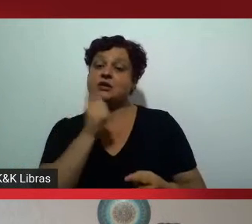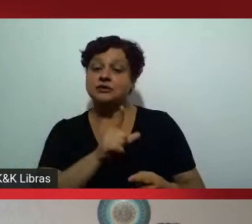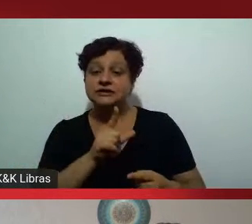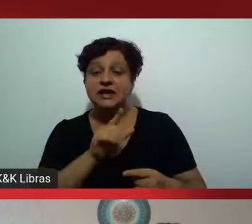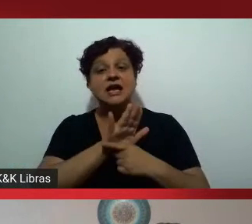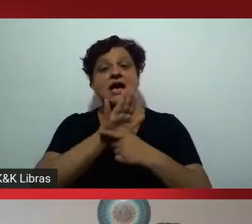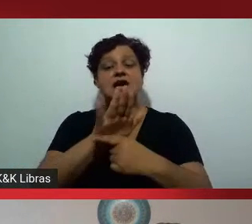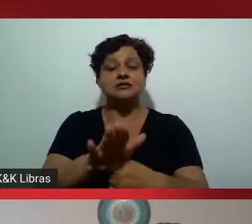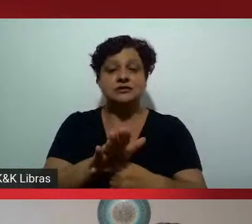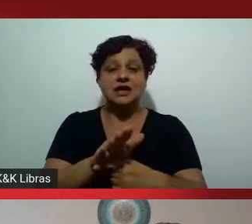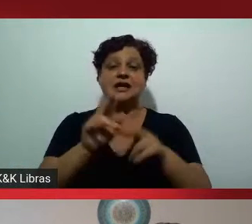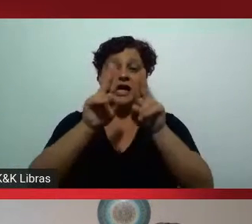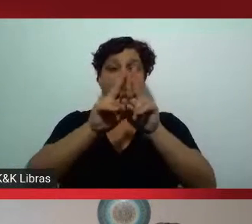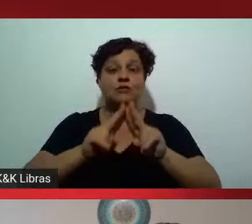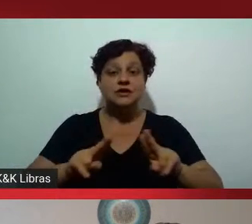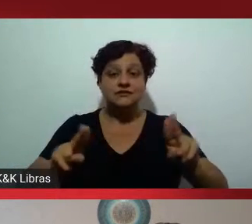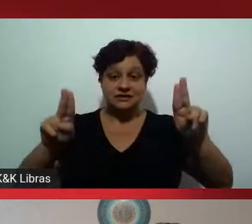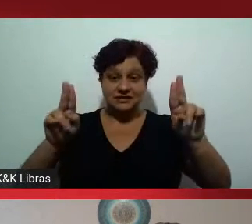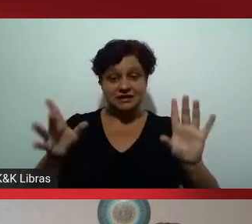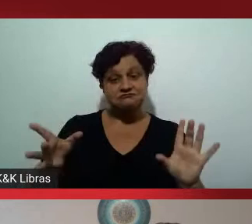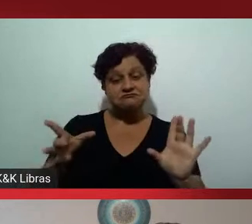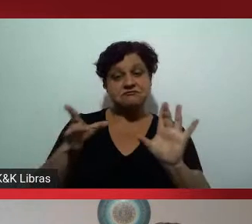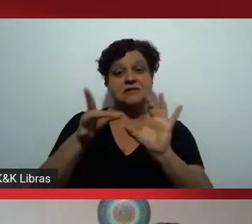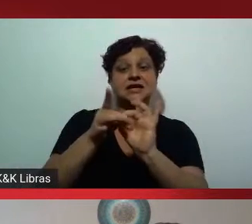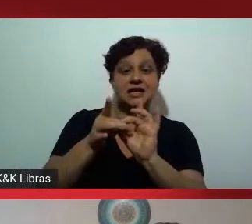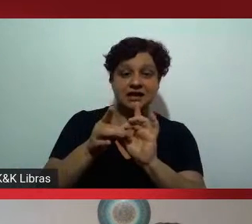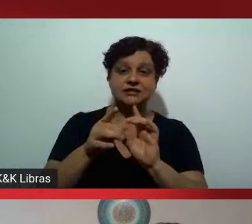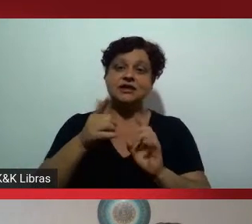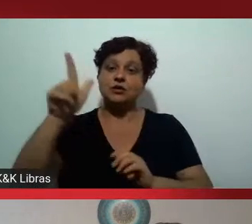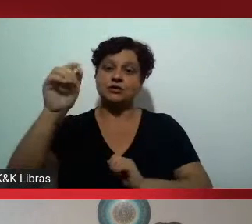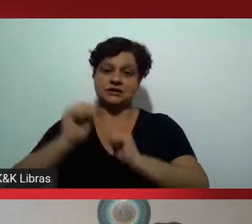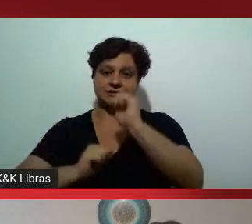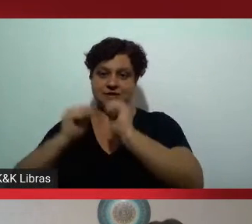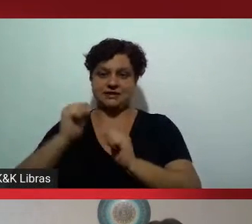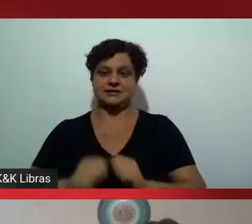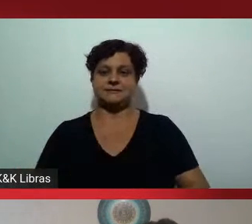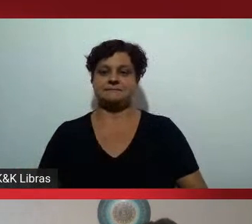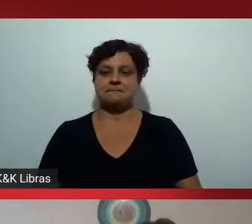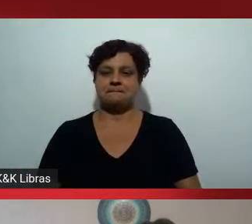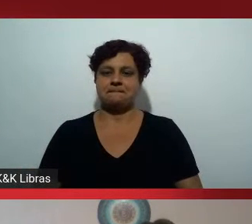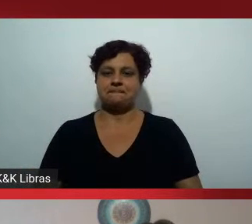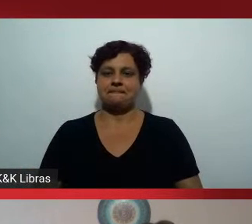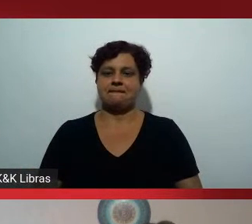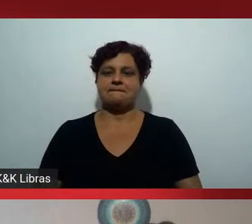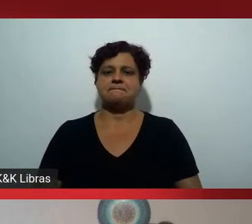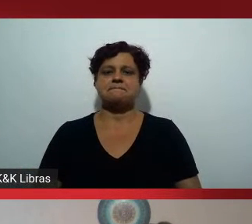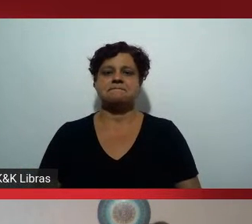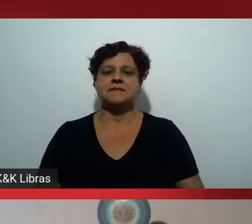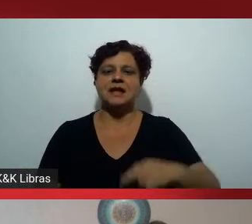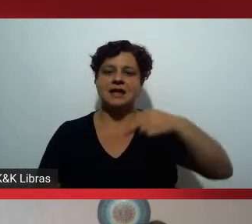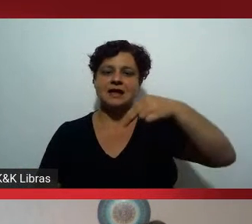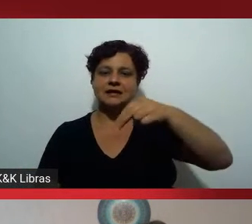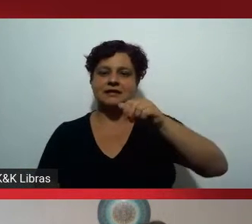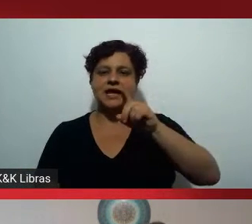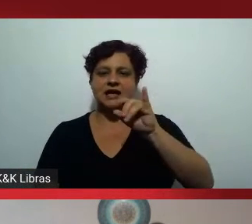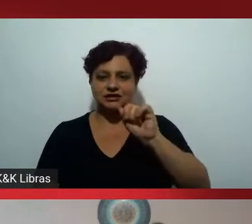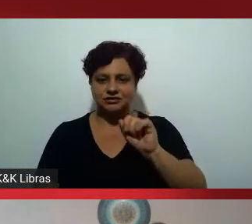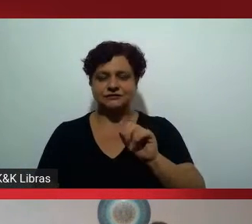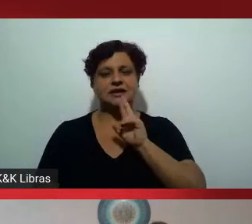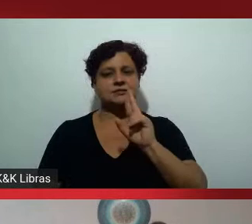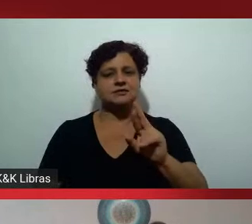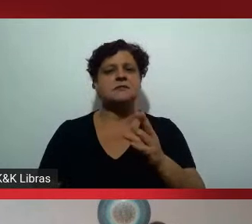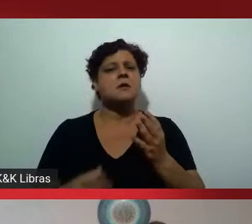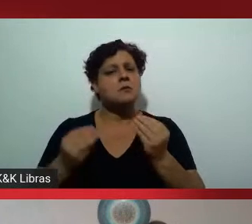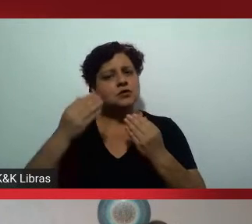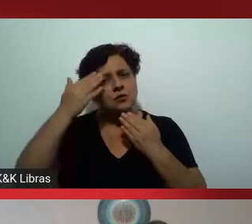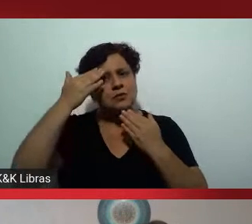entre a universidade e as empresas. Muito bom, professora Cássio, é importante